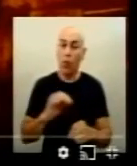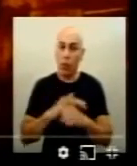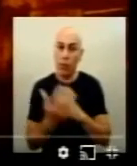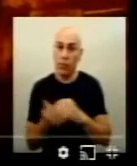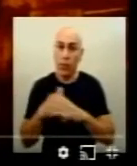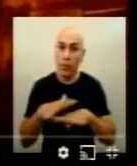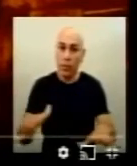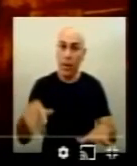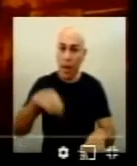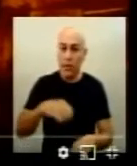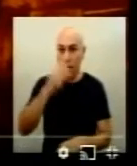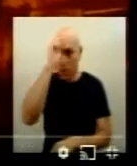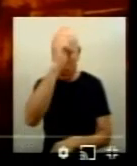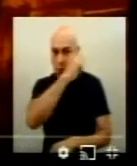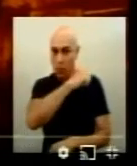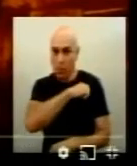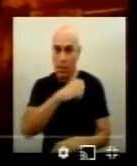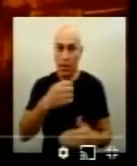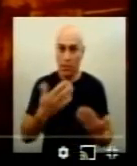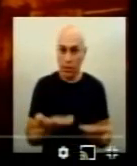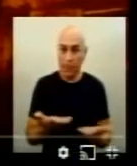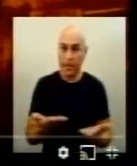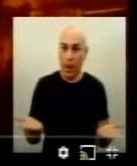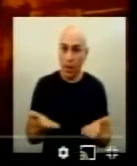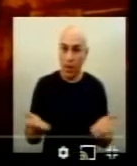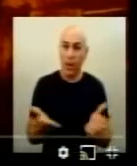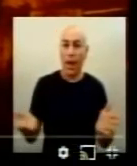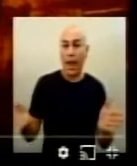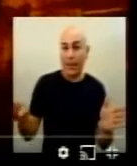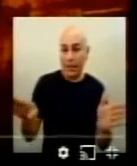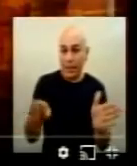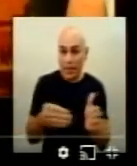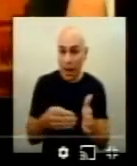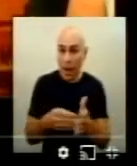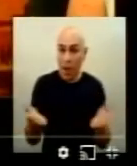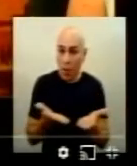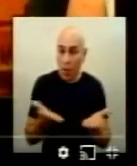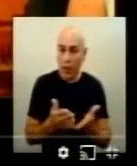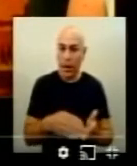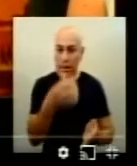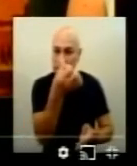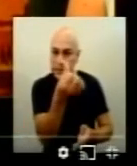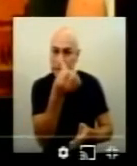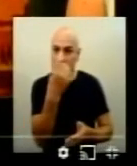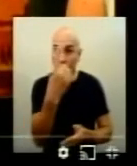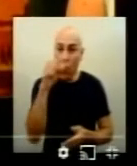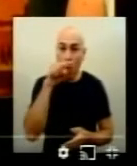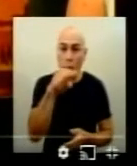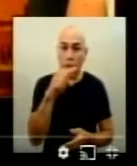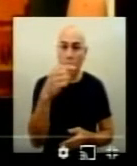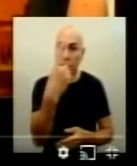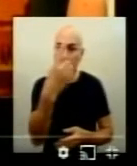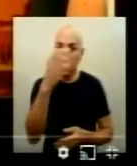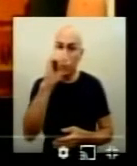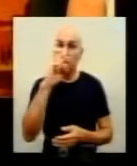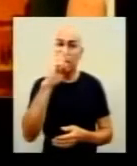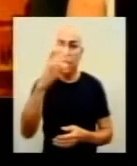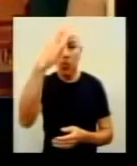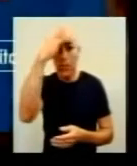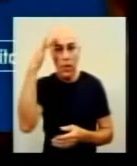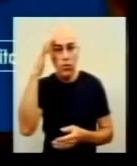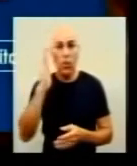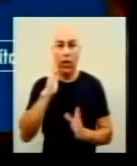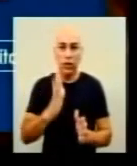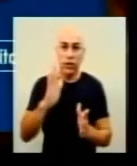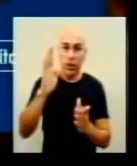do coronavírus aqui no município. Então até o momento foram notificados 61.105 pessoas com